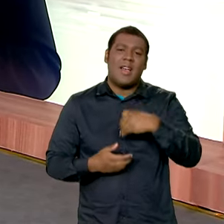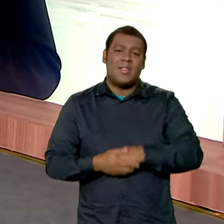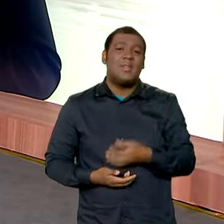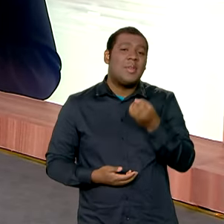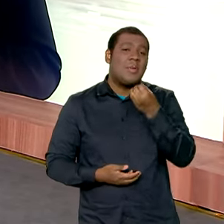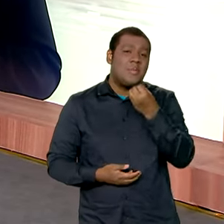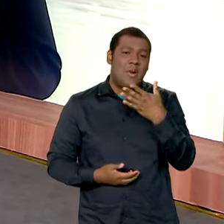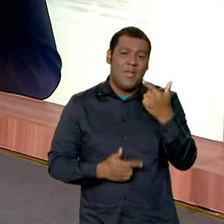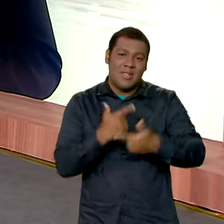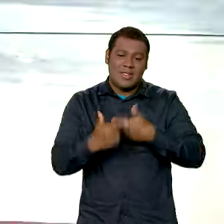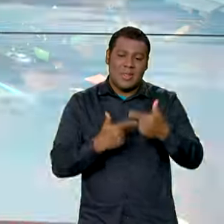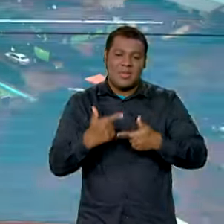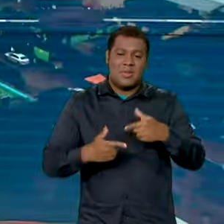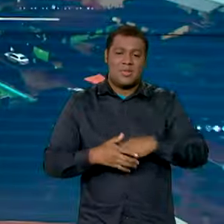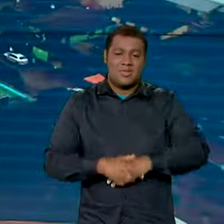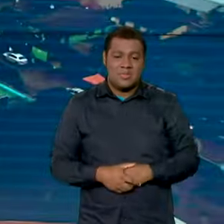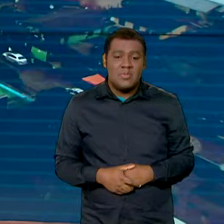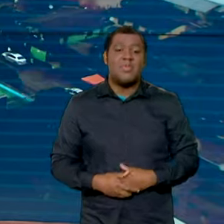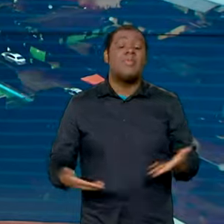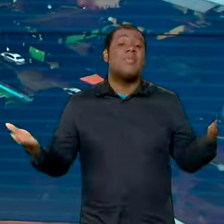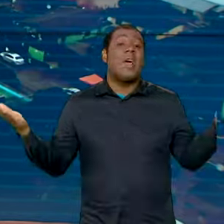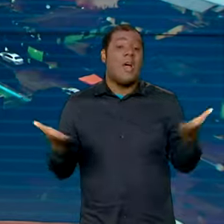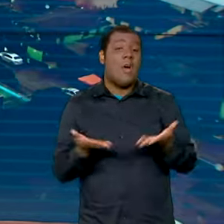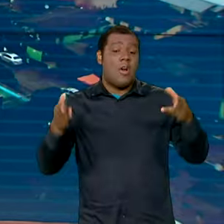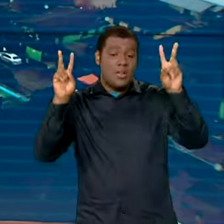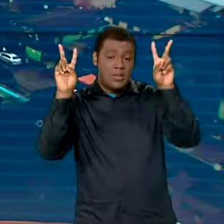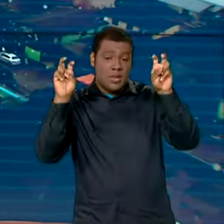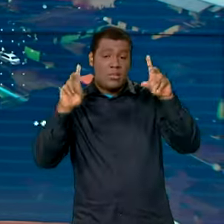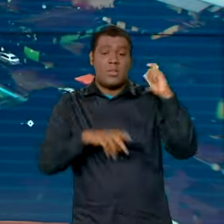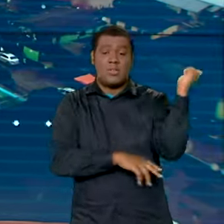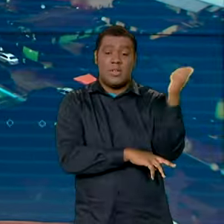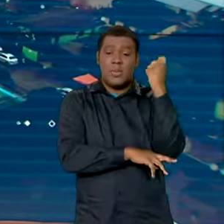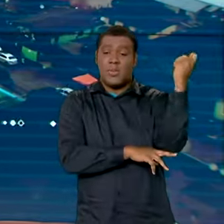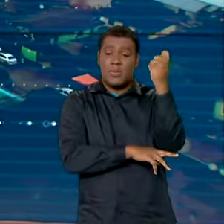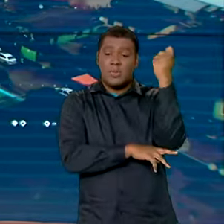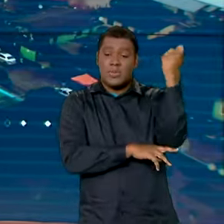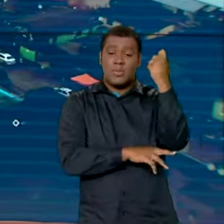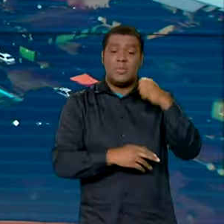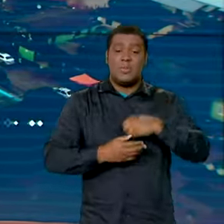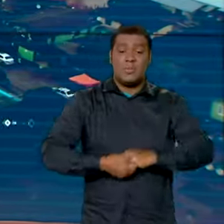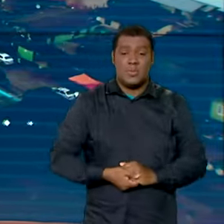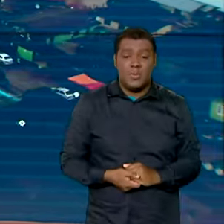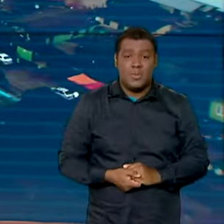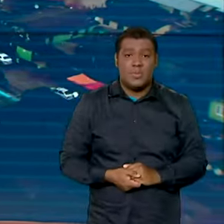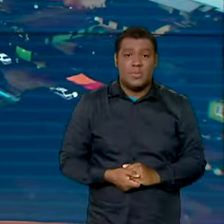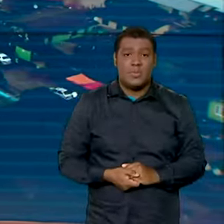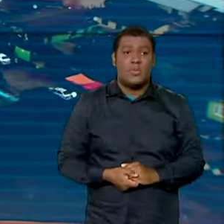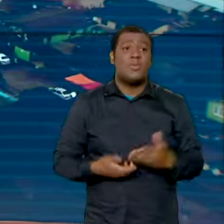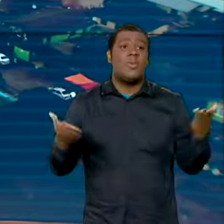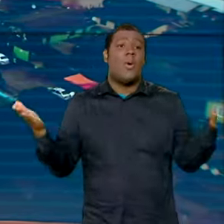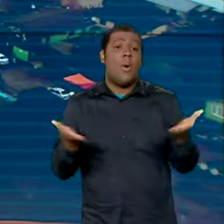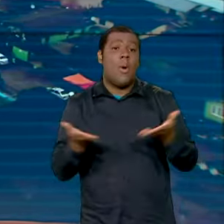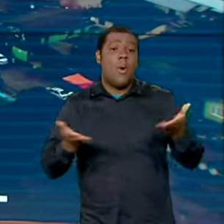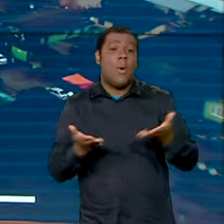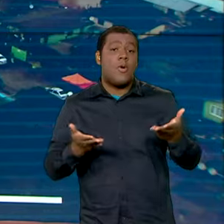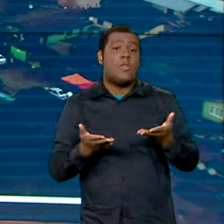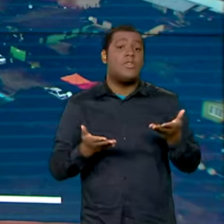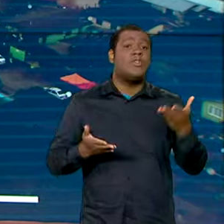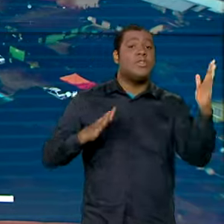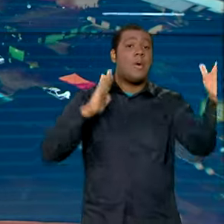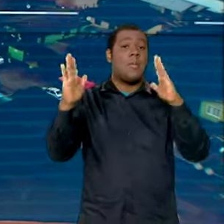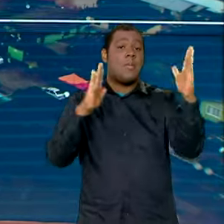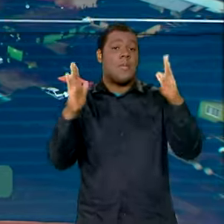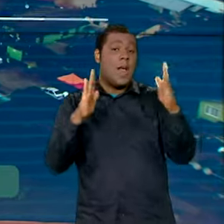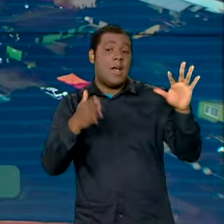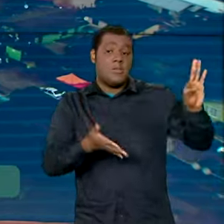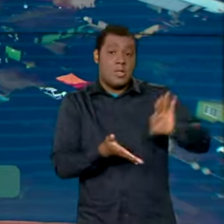dia de trabalho aí para você. Vamos falar de Rio Grande do Sul, continuar falando do Rio Grande do Sul. Terminam hoje as inscrições do Enem